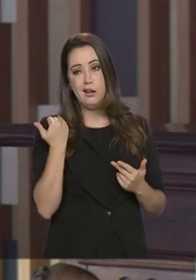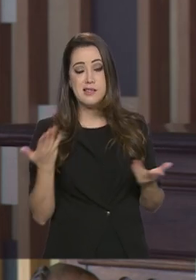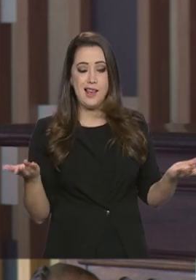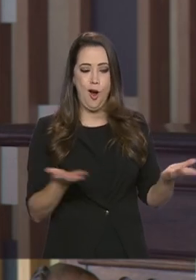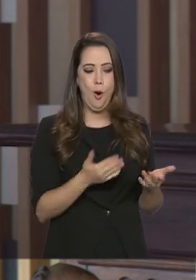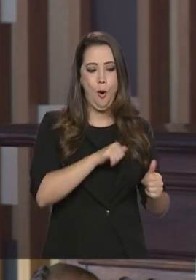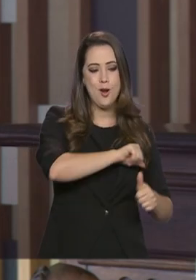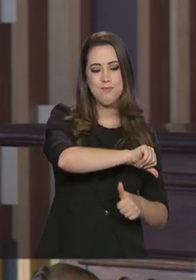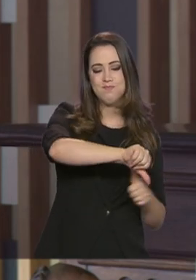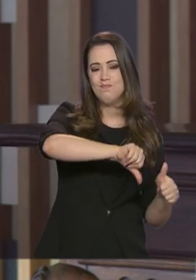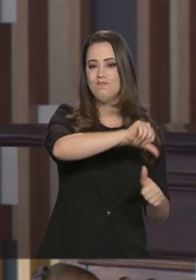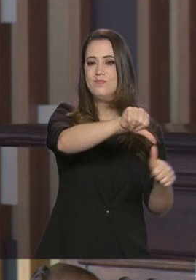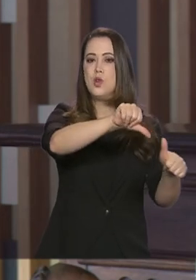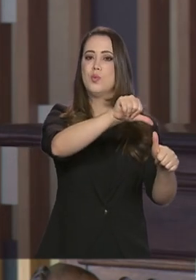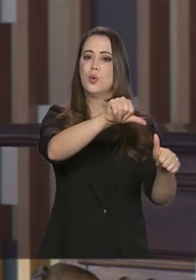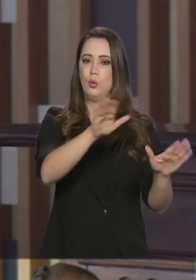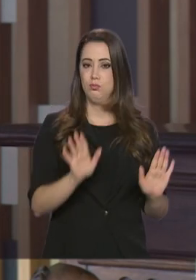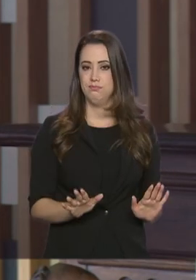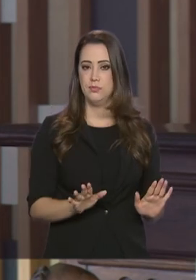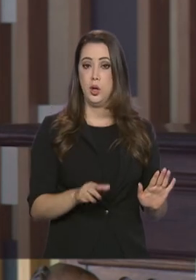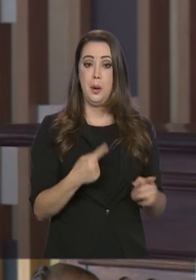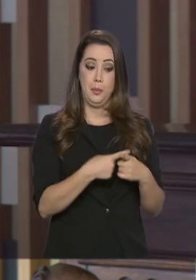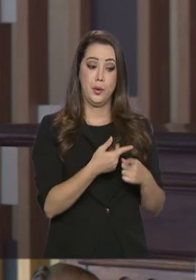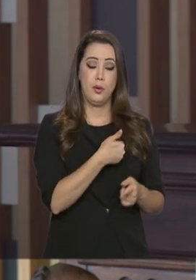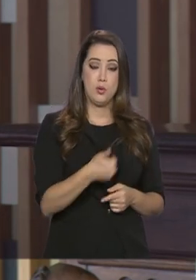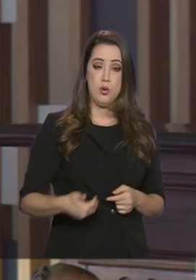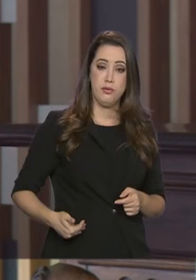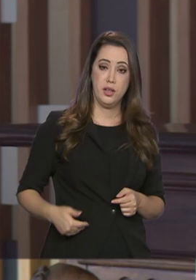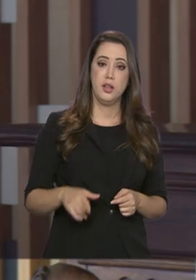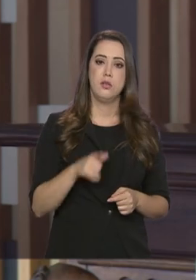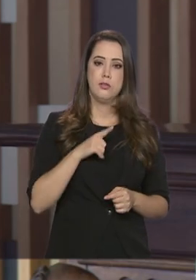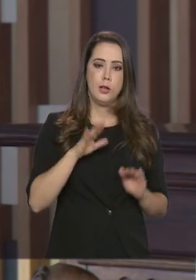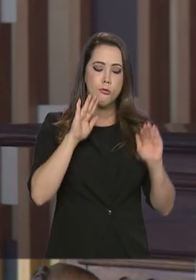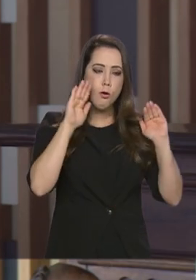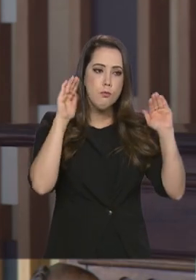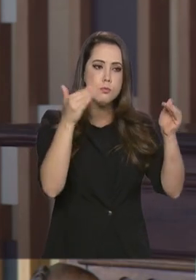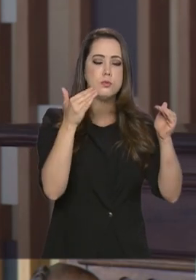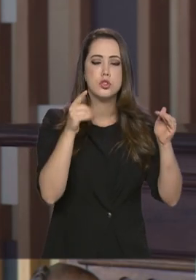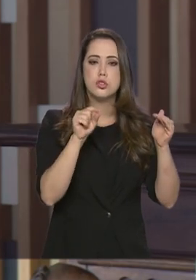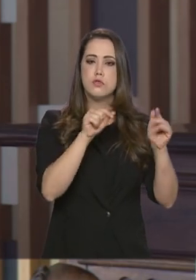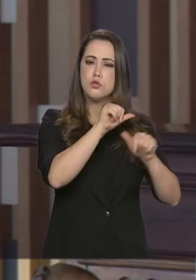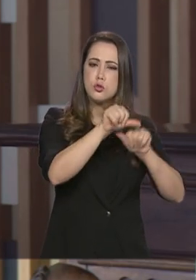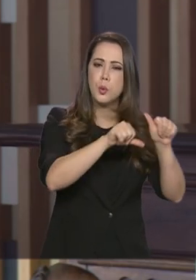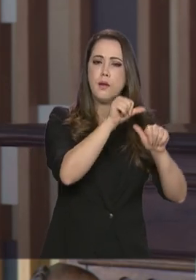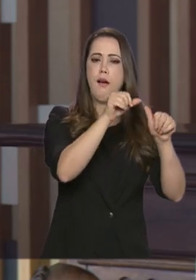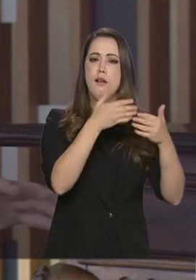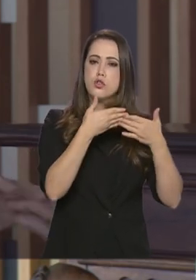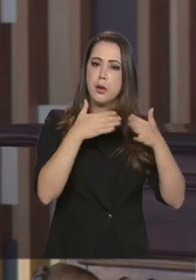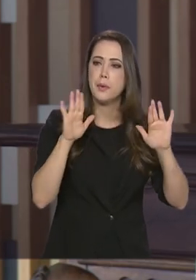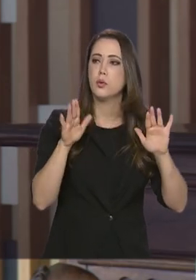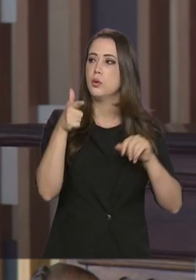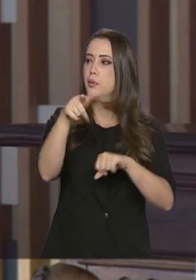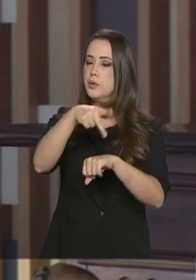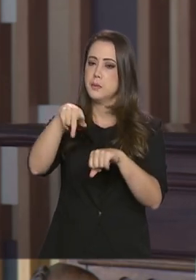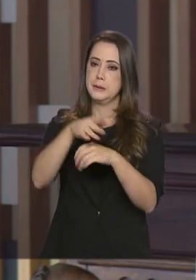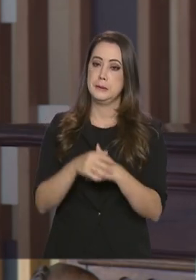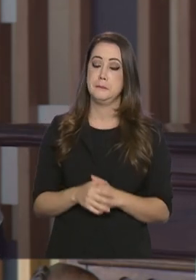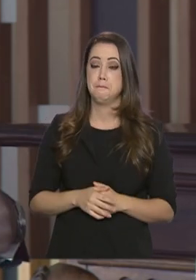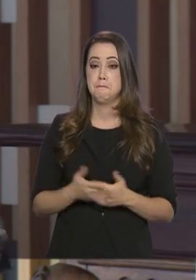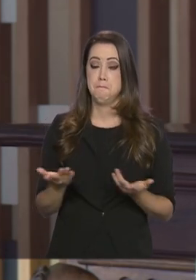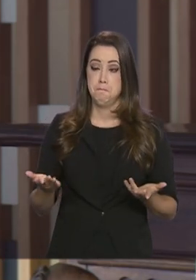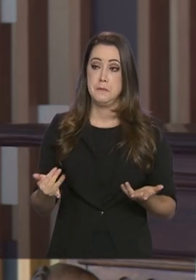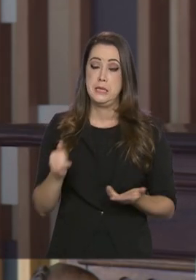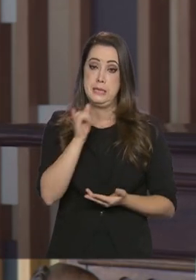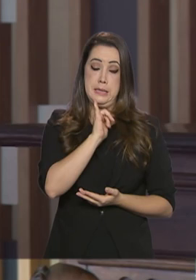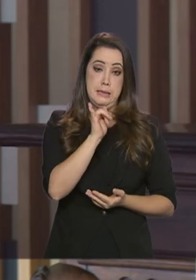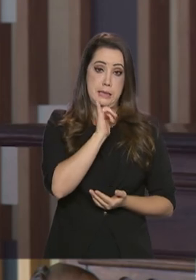e que agora está sendo superado e que existe um governo com uma perspectiva de mudança, uma perspectiva de abertura. O mesmo caso dos Emirados Árabes, que